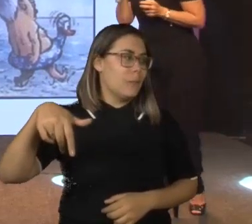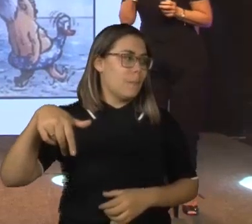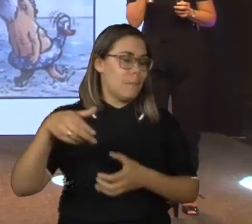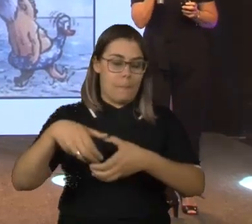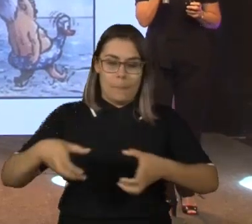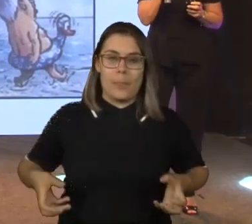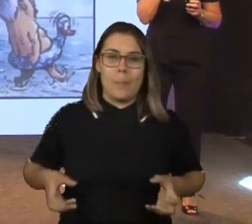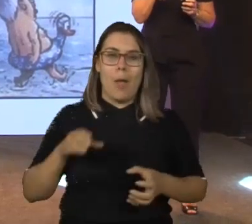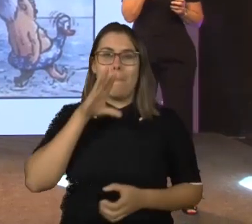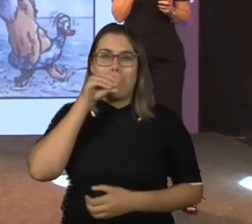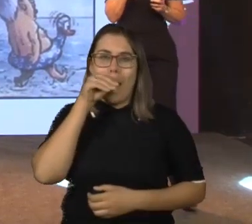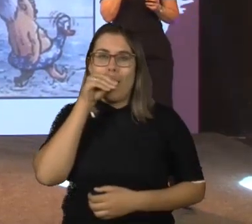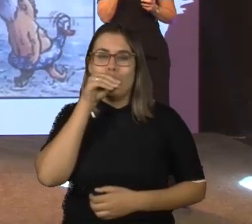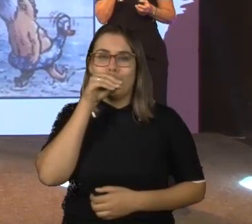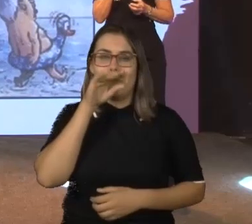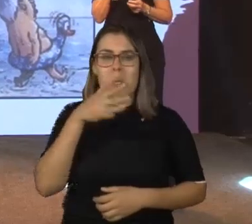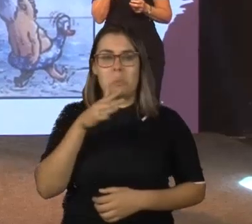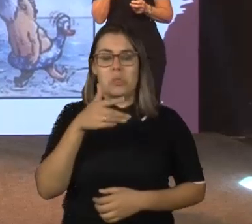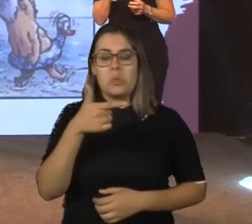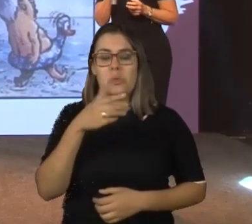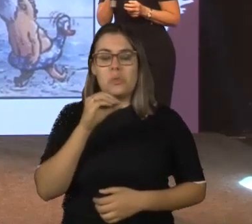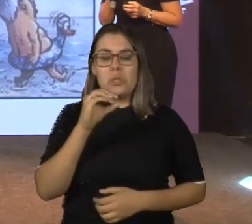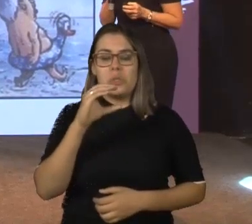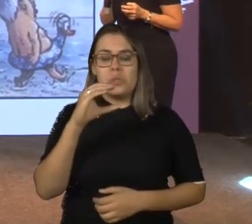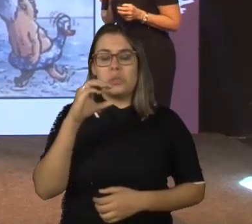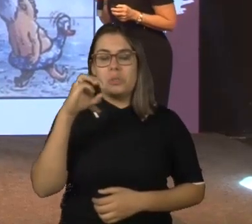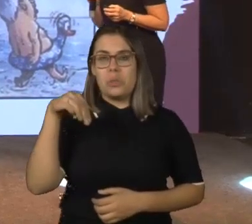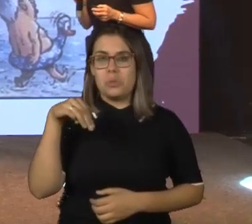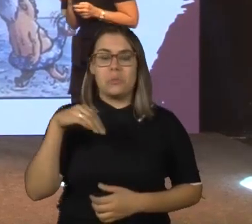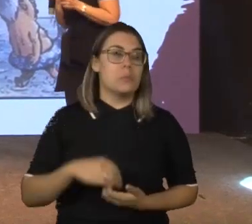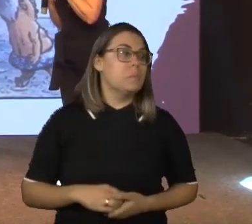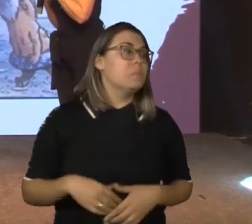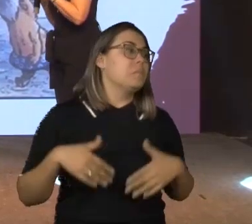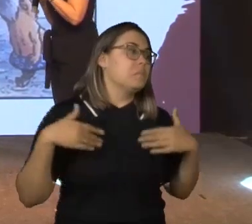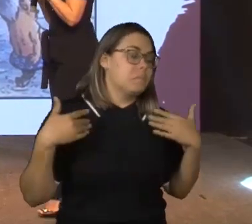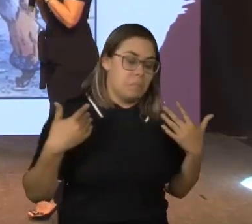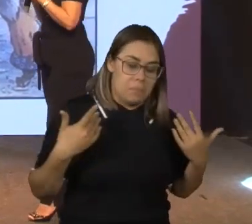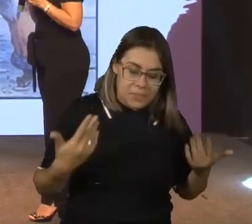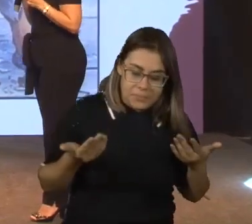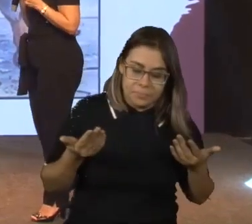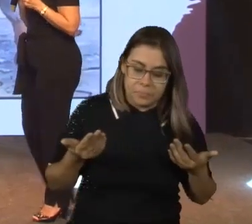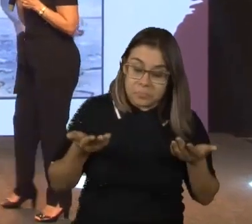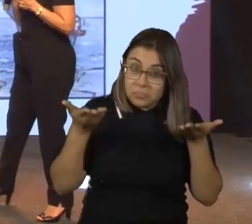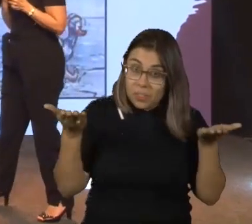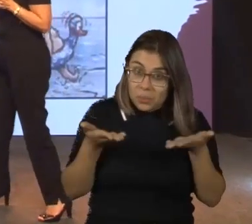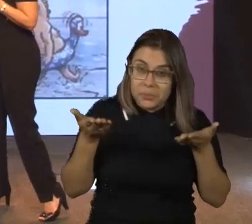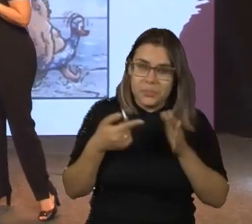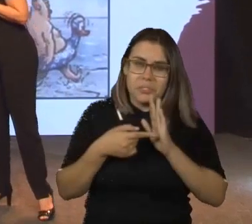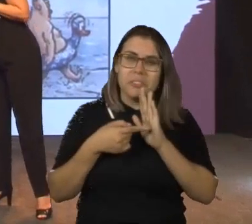mais ou menos de 20 centímetros. Pois é. Quero dizer aqui também uma coisa